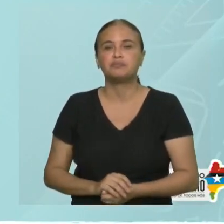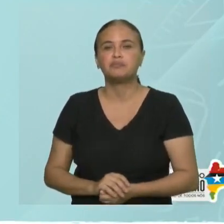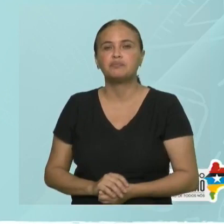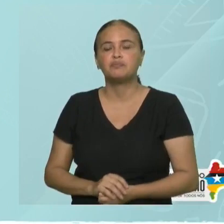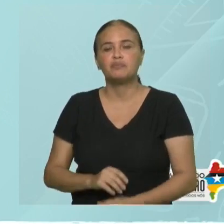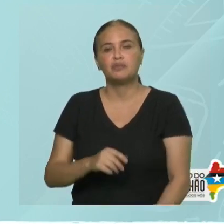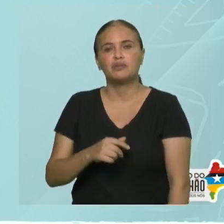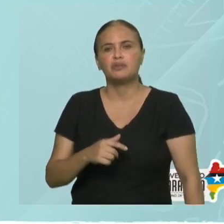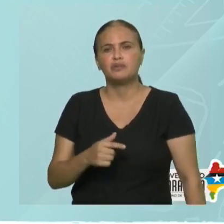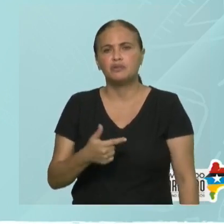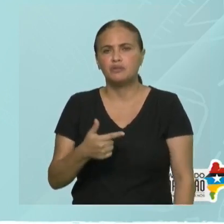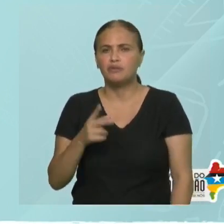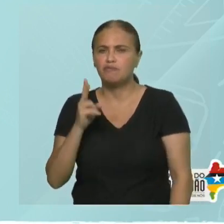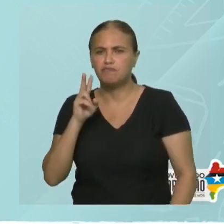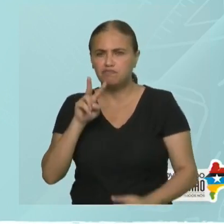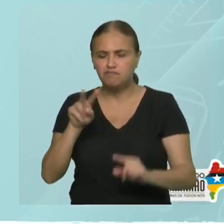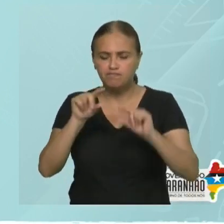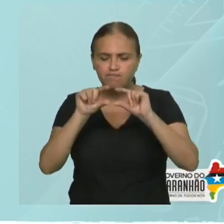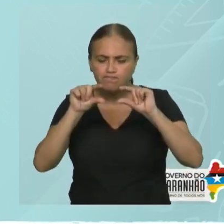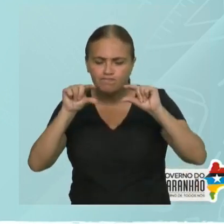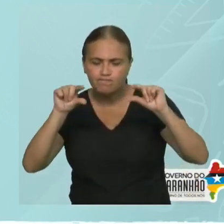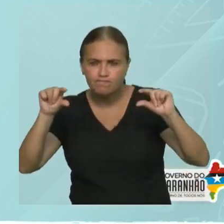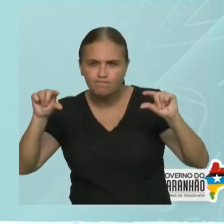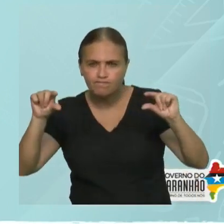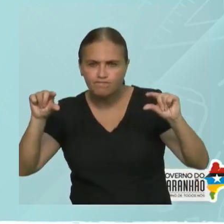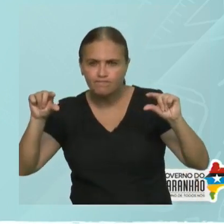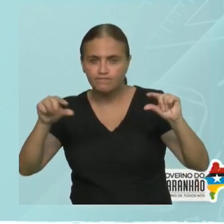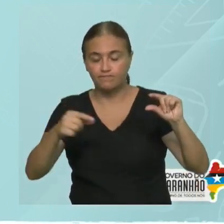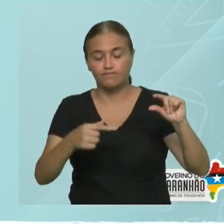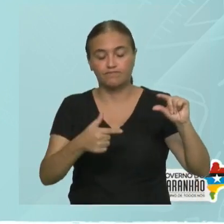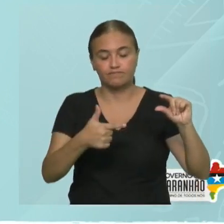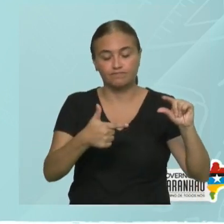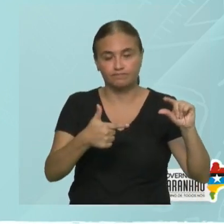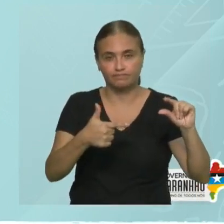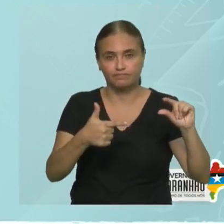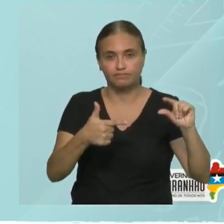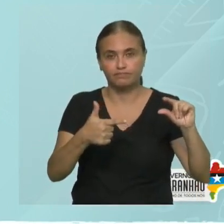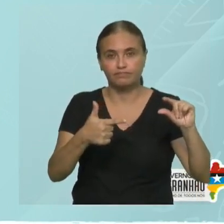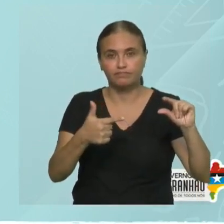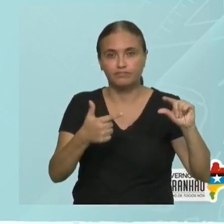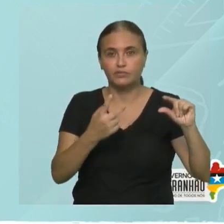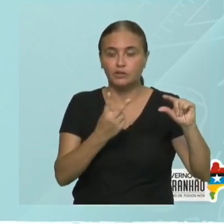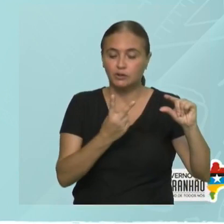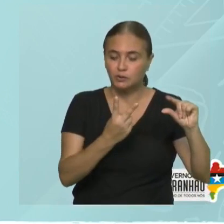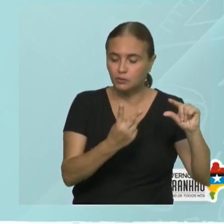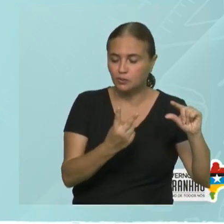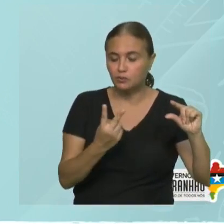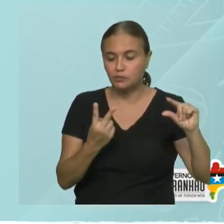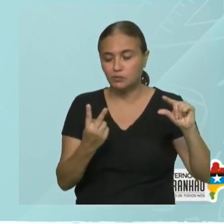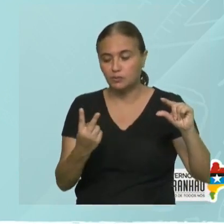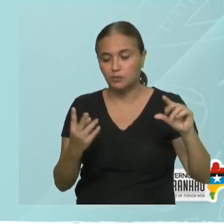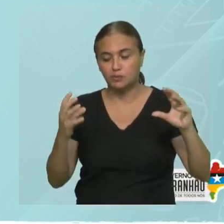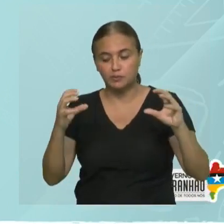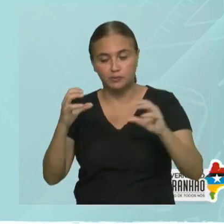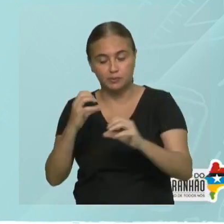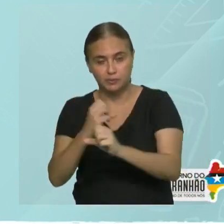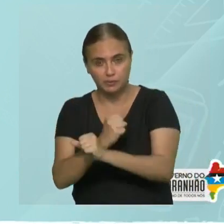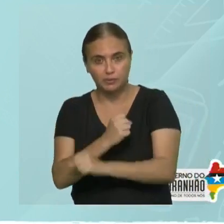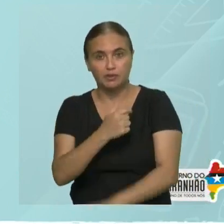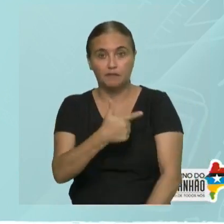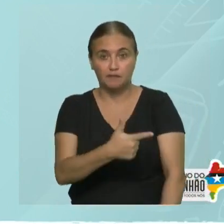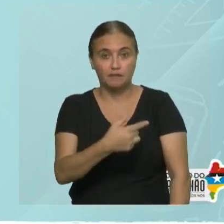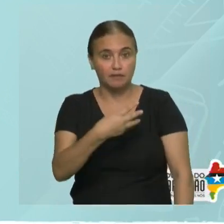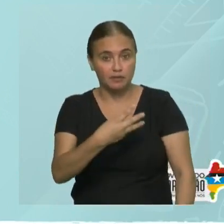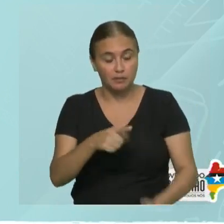E quando eu tiver assim, uma expressão, do mesmo jeito. Vou fazer de 2 a 2. Então, vai ficar 23,